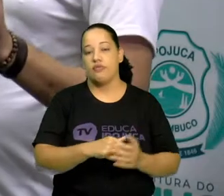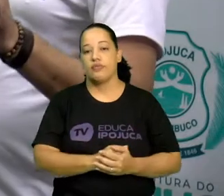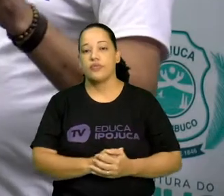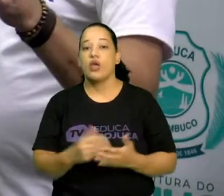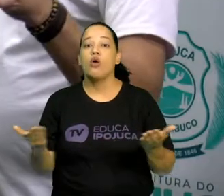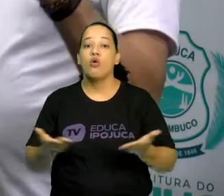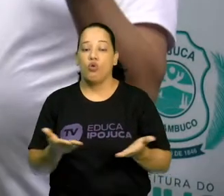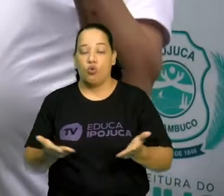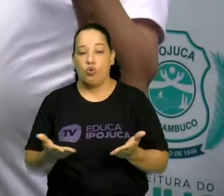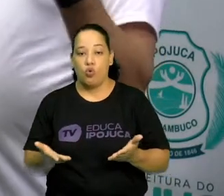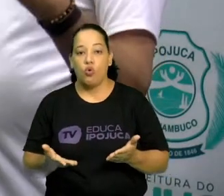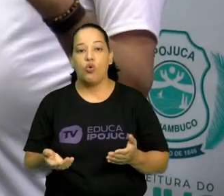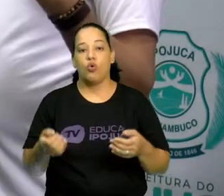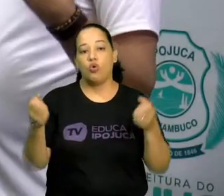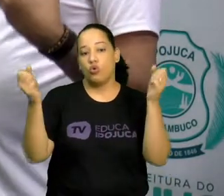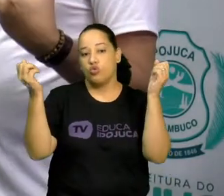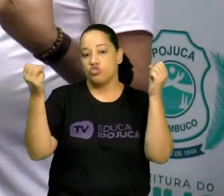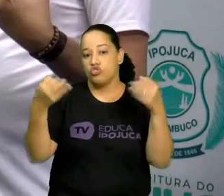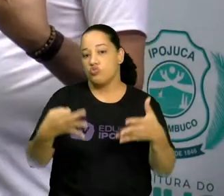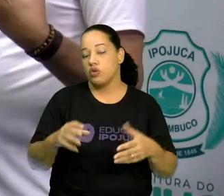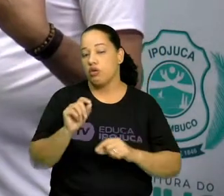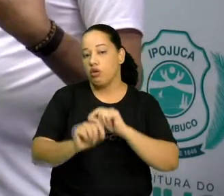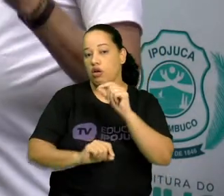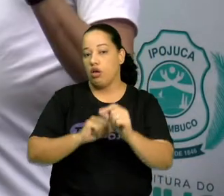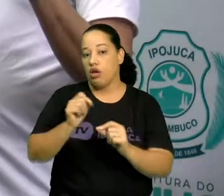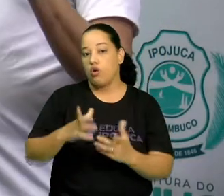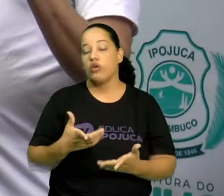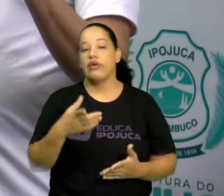hoje vai falar de artes visuais.